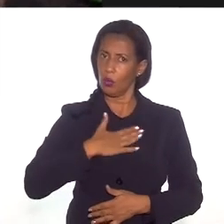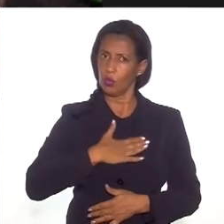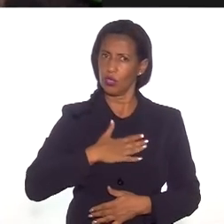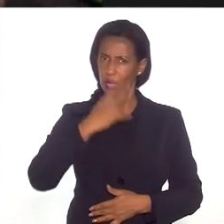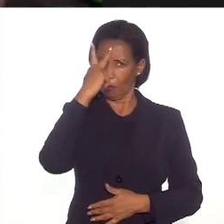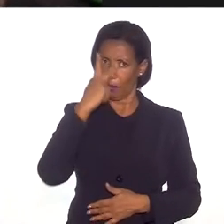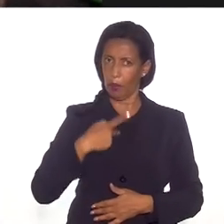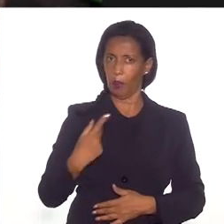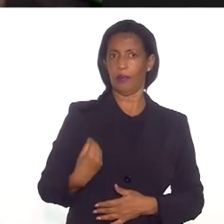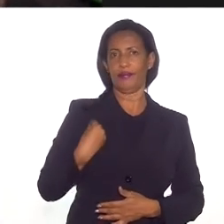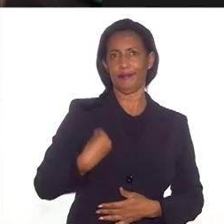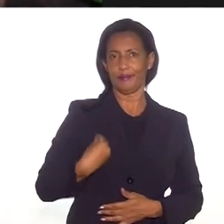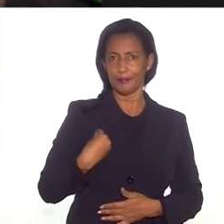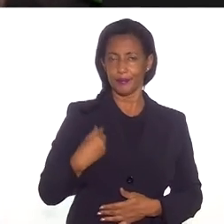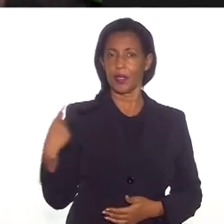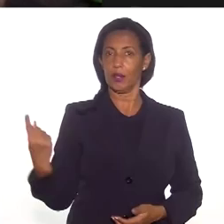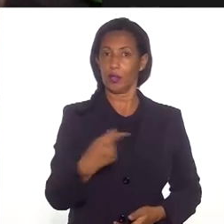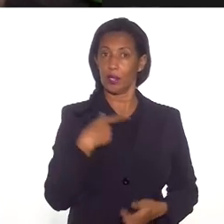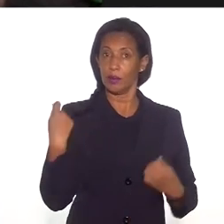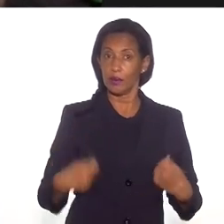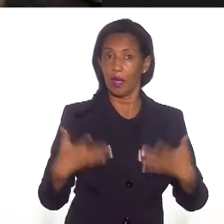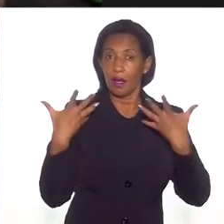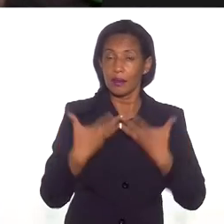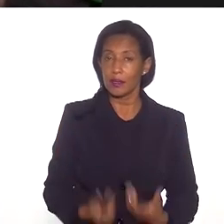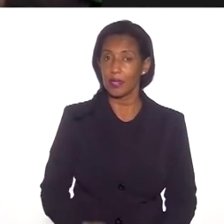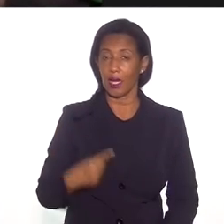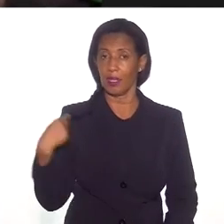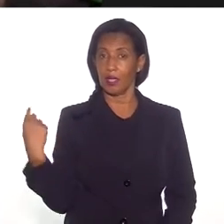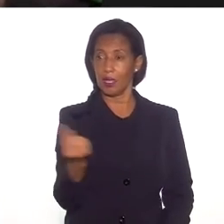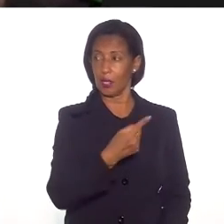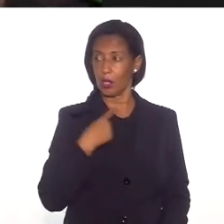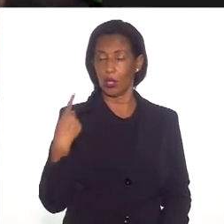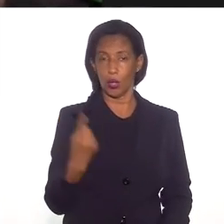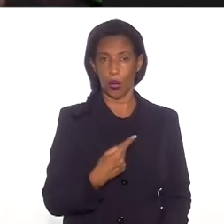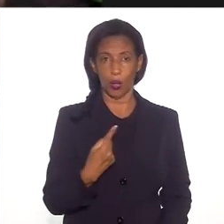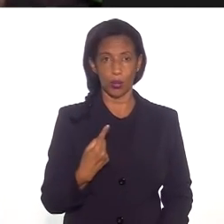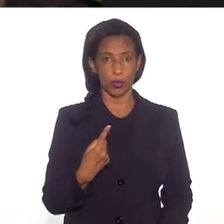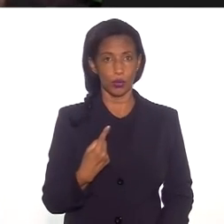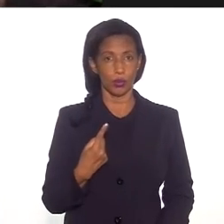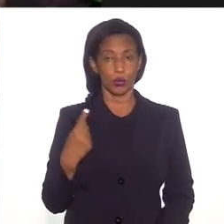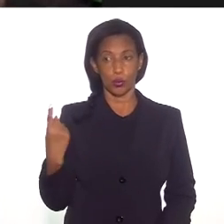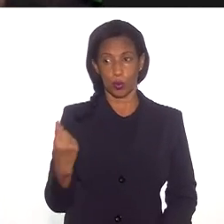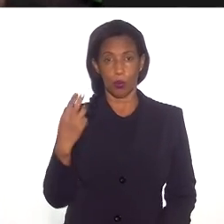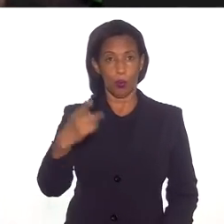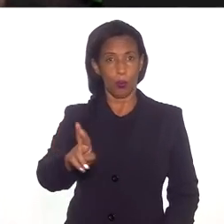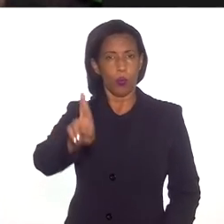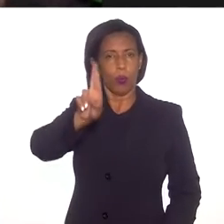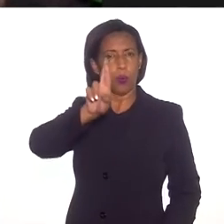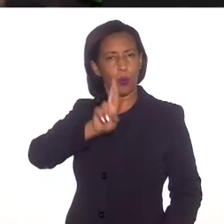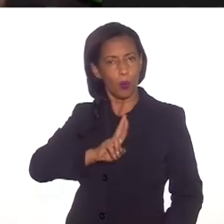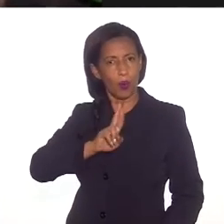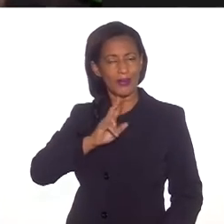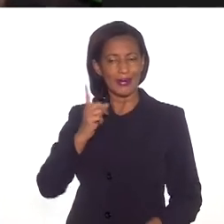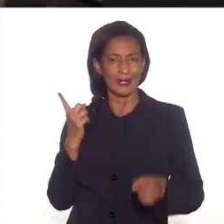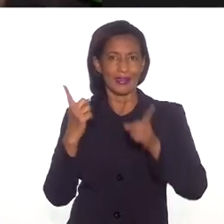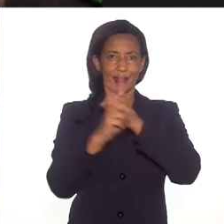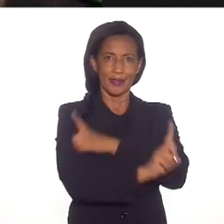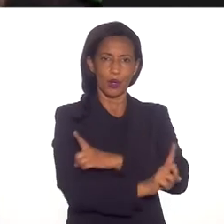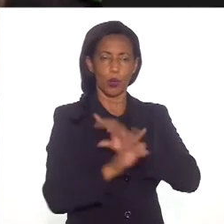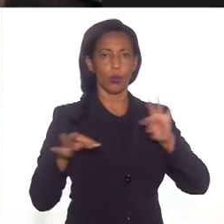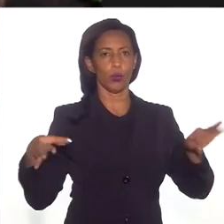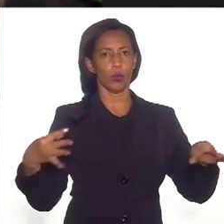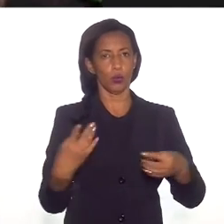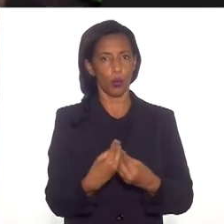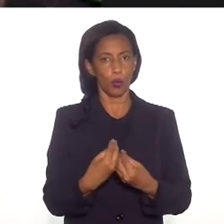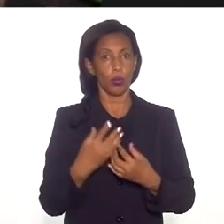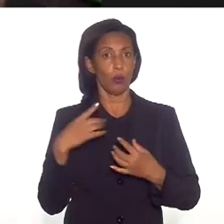gostar de nós mesmos. Nós precisamos aceitar que nós somos um resultado desses desencontros